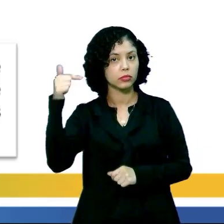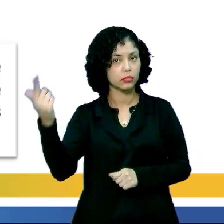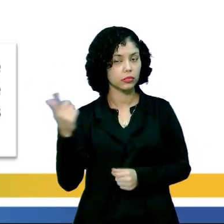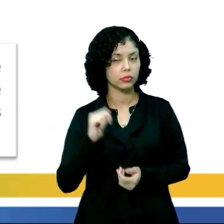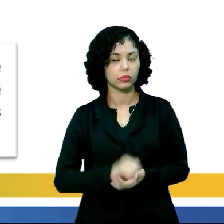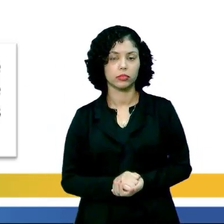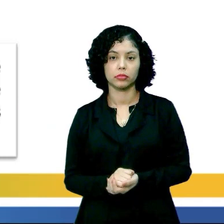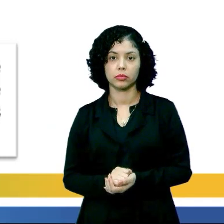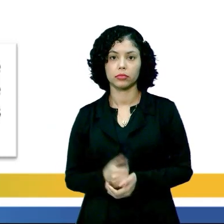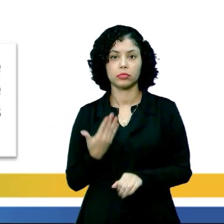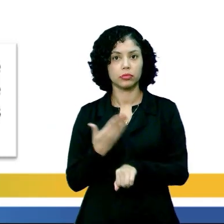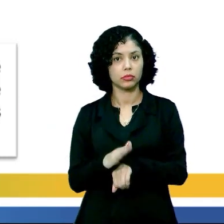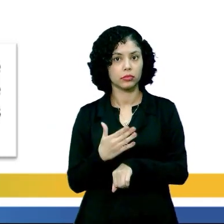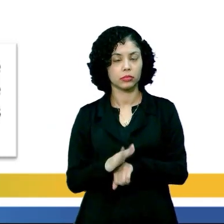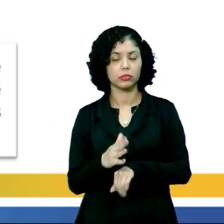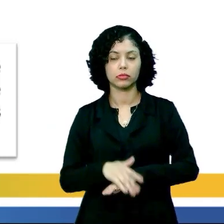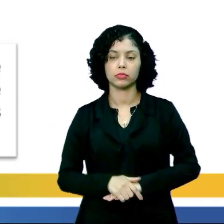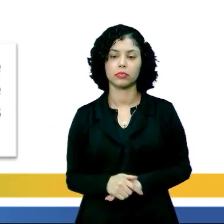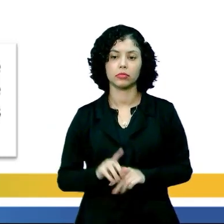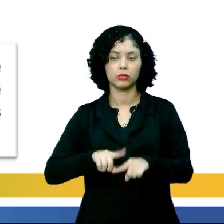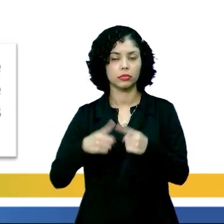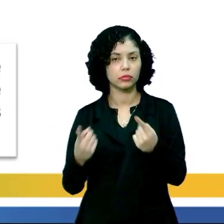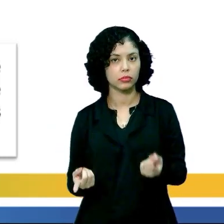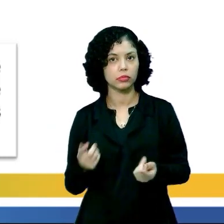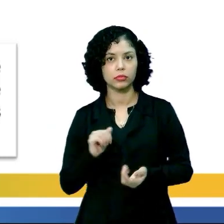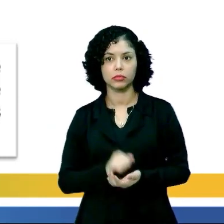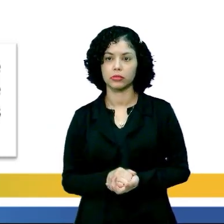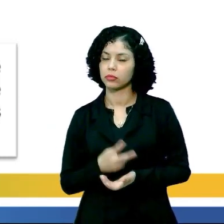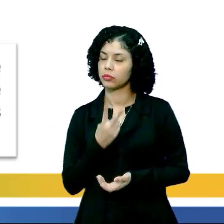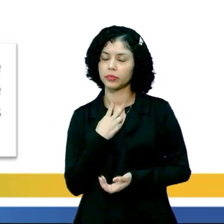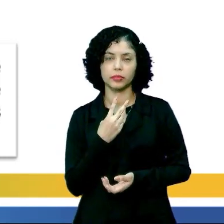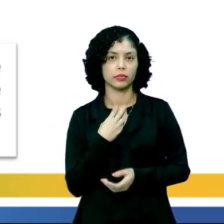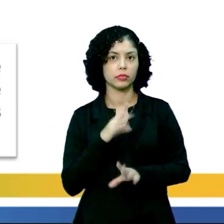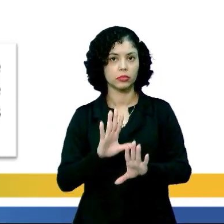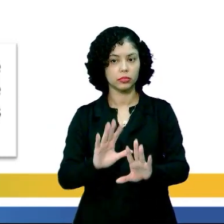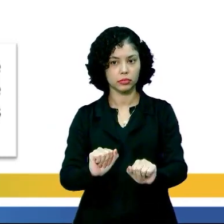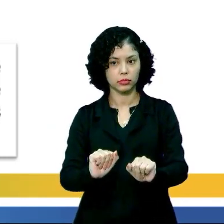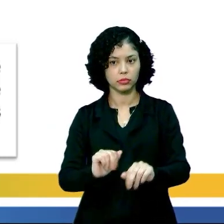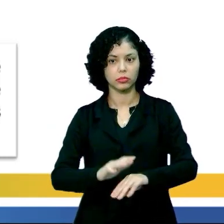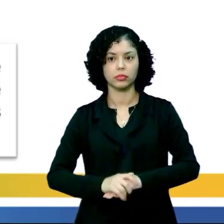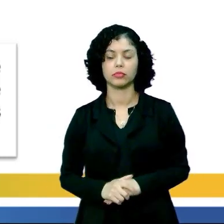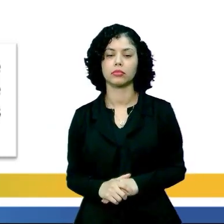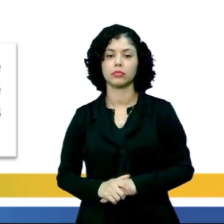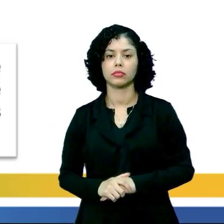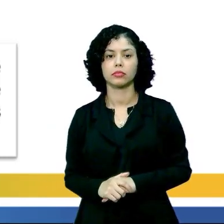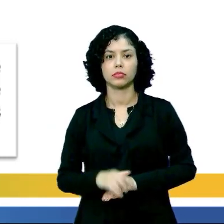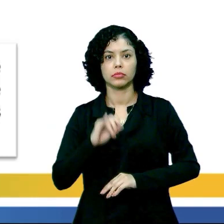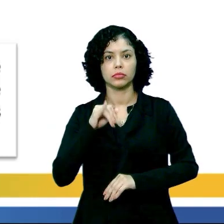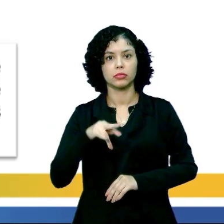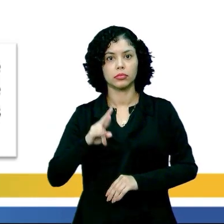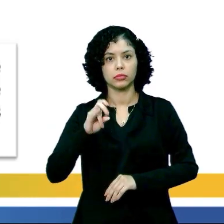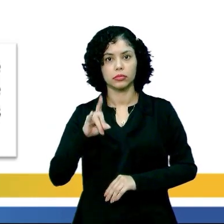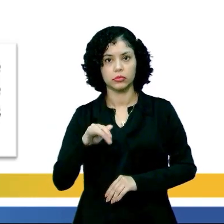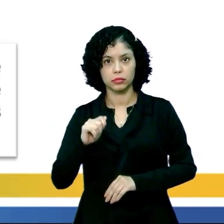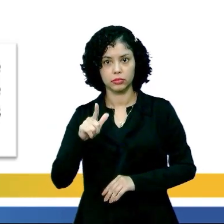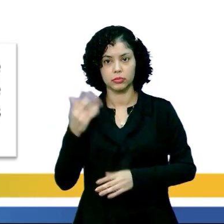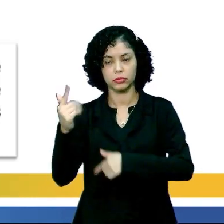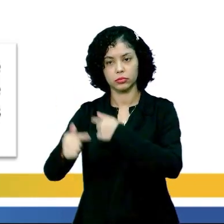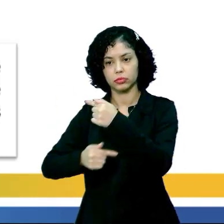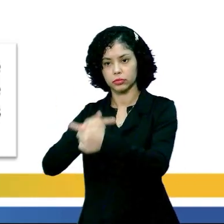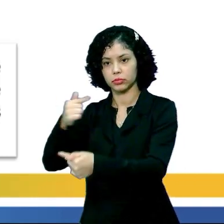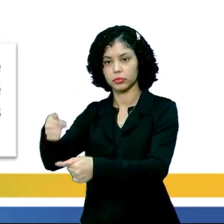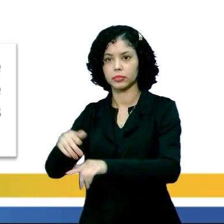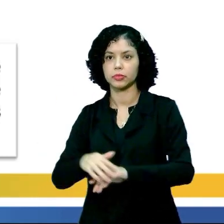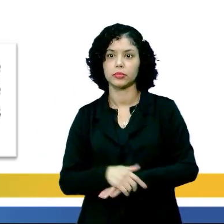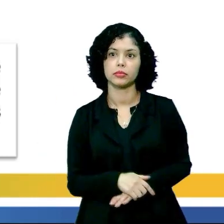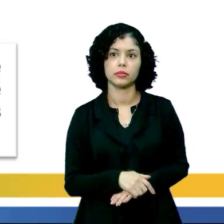que se pratica, mas que não se pode tocar, são os bens imateriais, transmitidos de